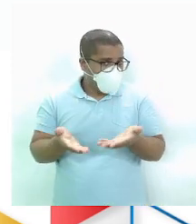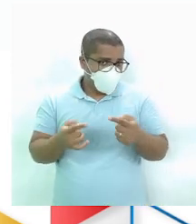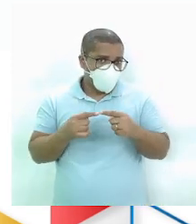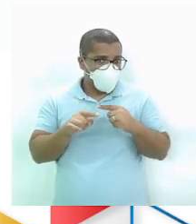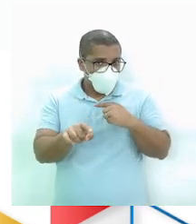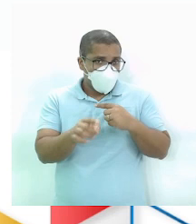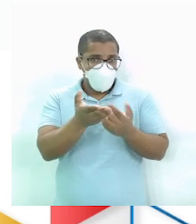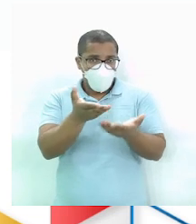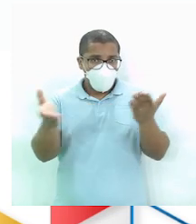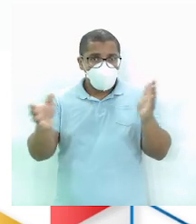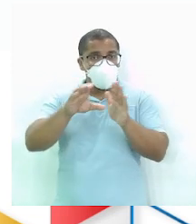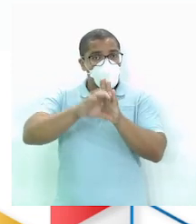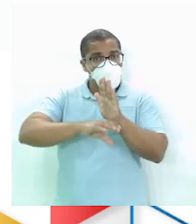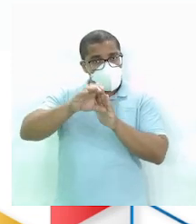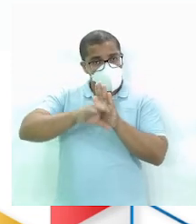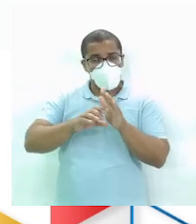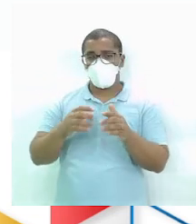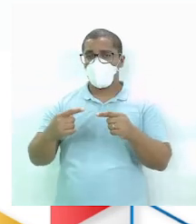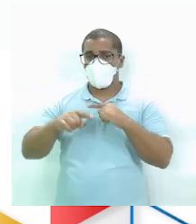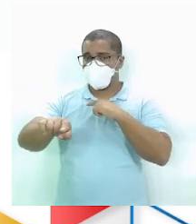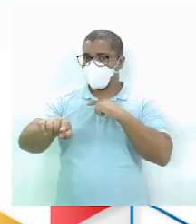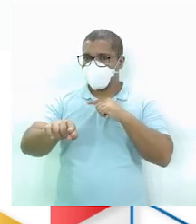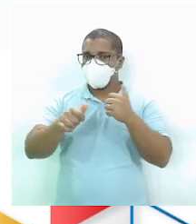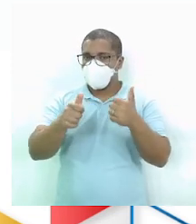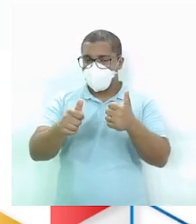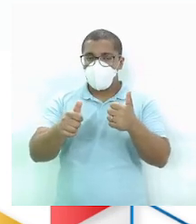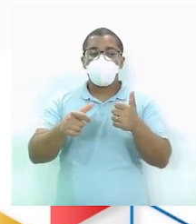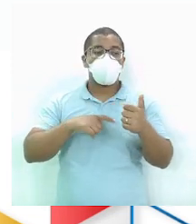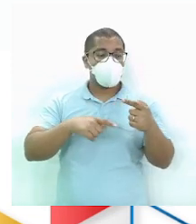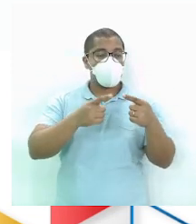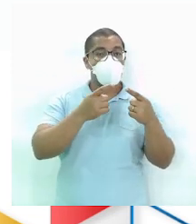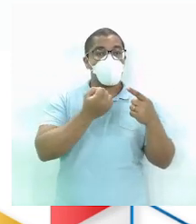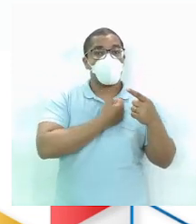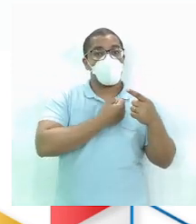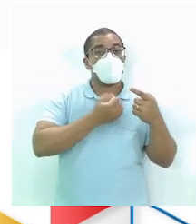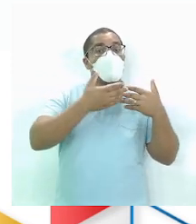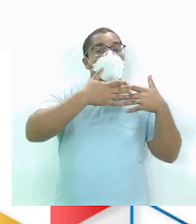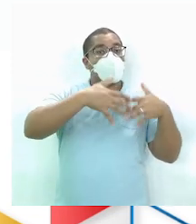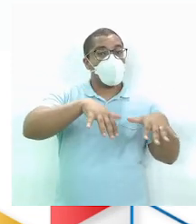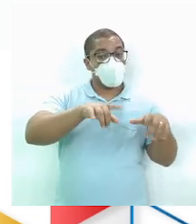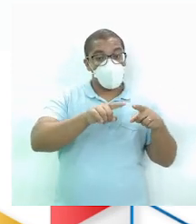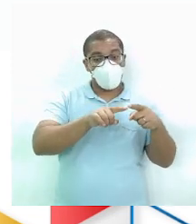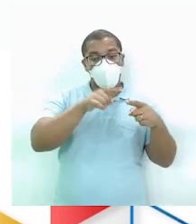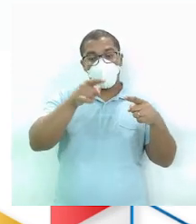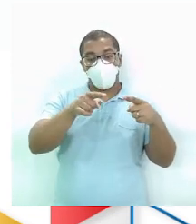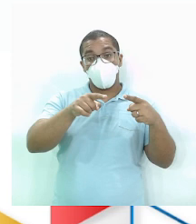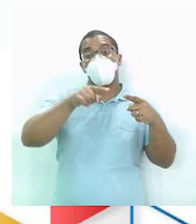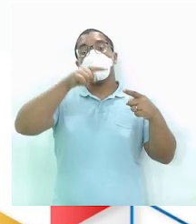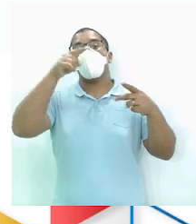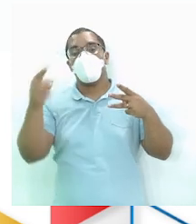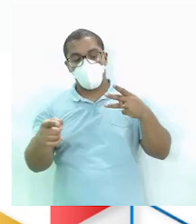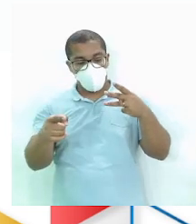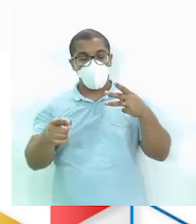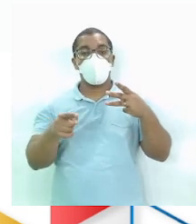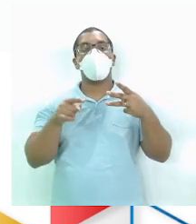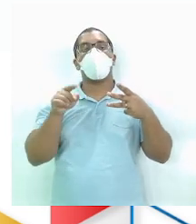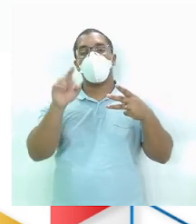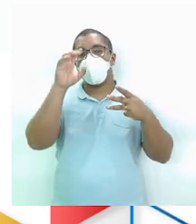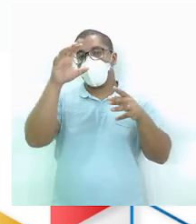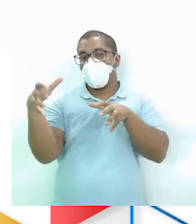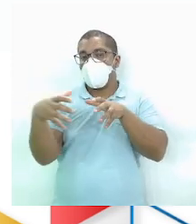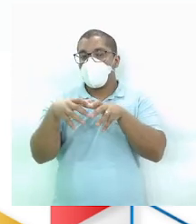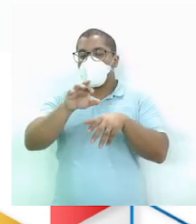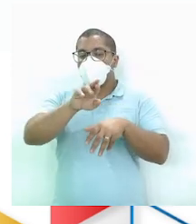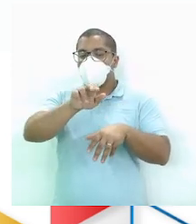Da tua grade Curricular Tá bom? Então a gente Sai dos naturais Para os Conjuntos Os conjuntos Dos números